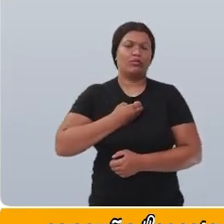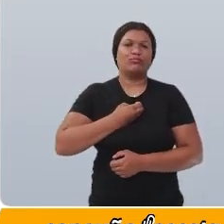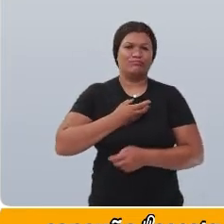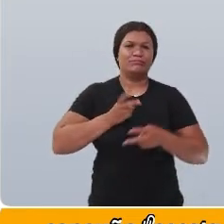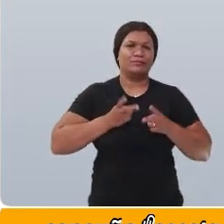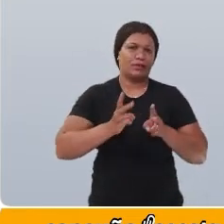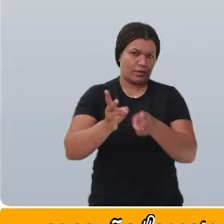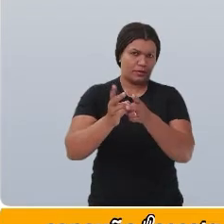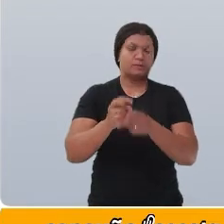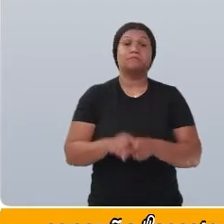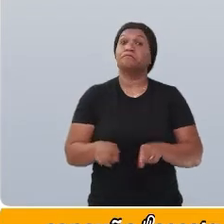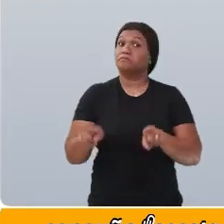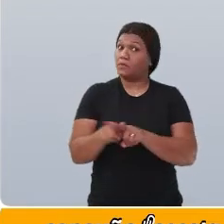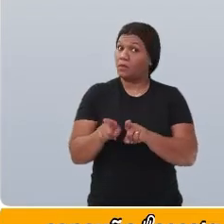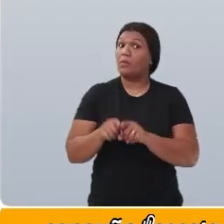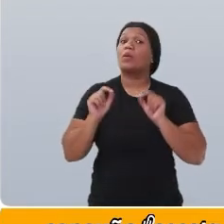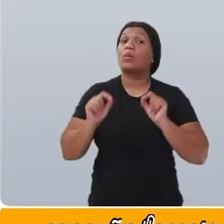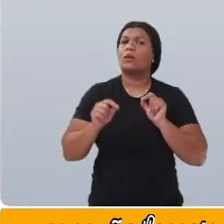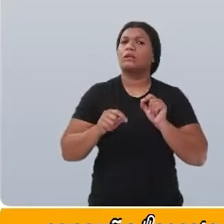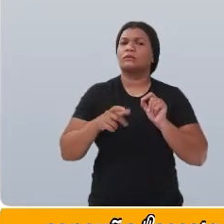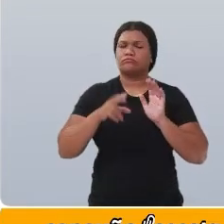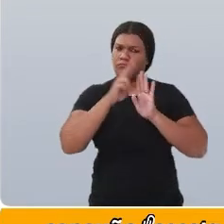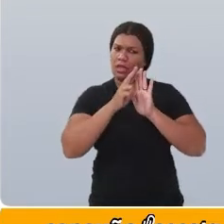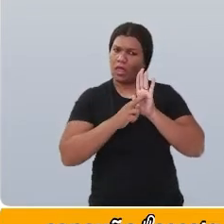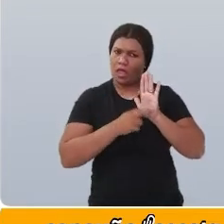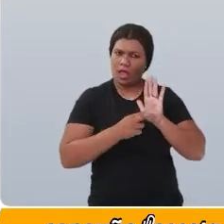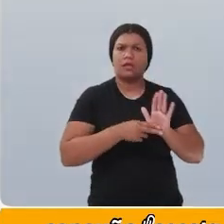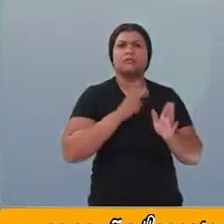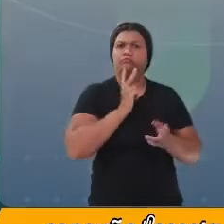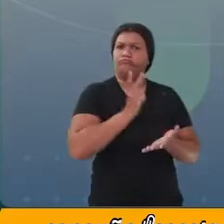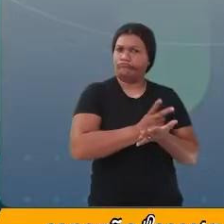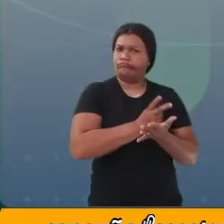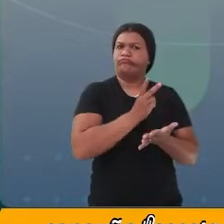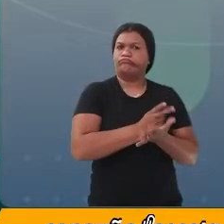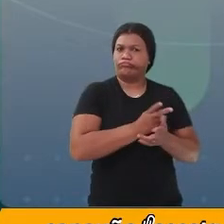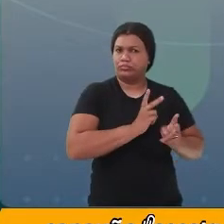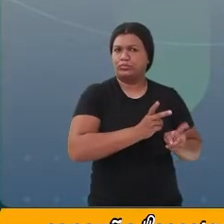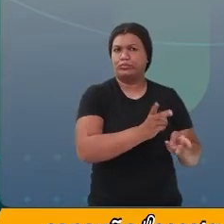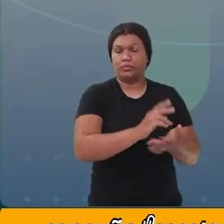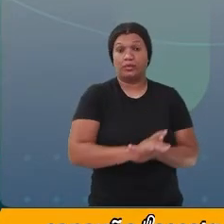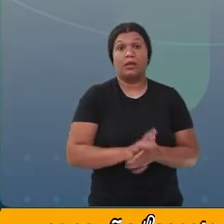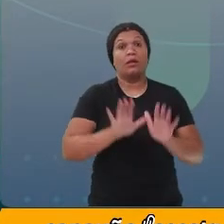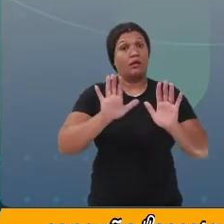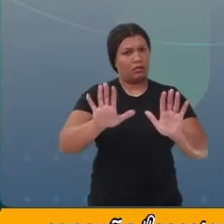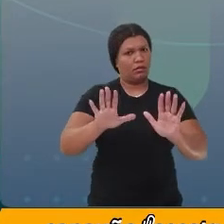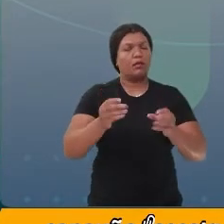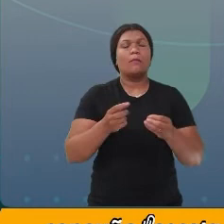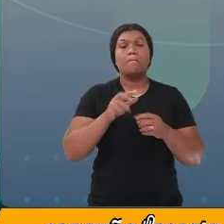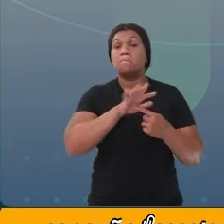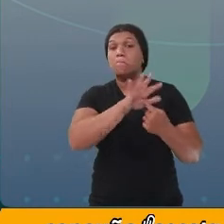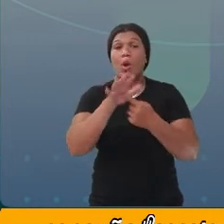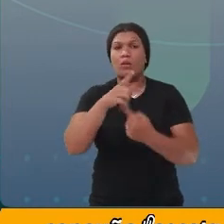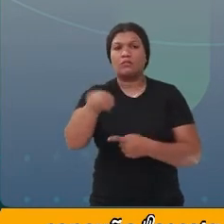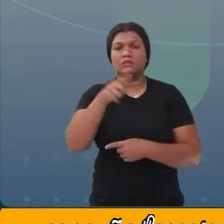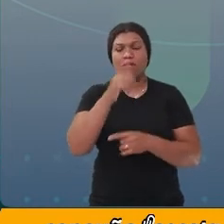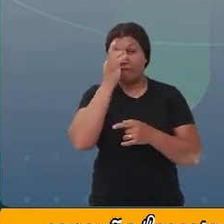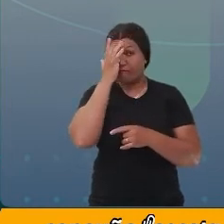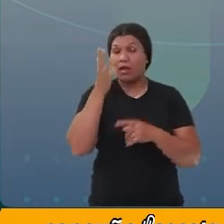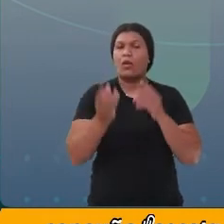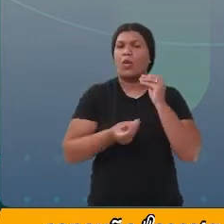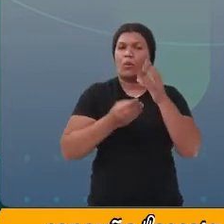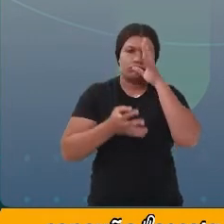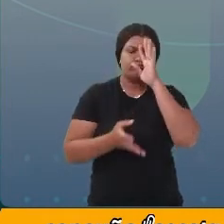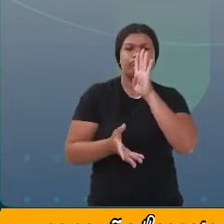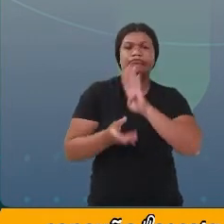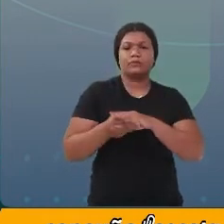preservam uma regularidade. Olha só, para facilitar a sua compreensão,